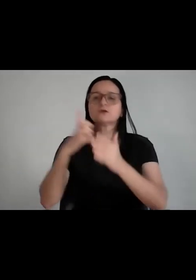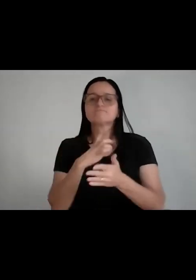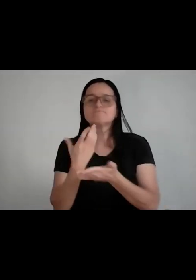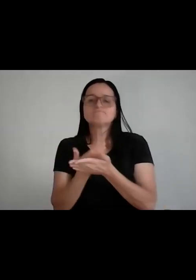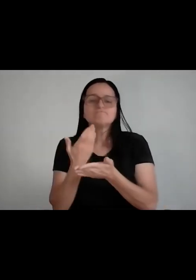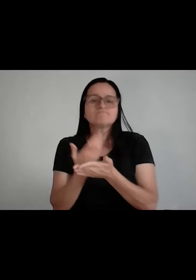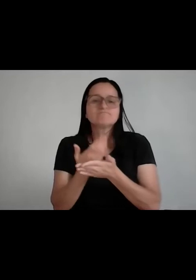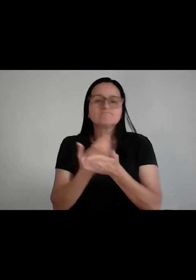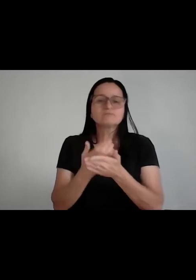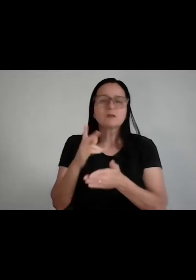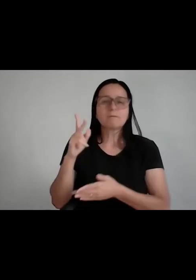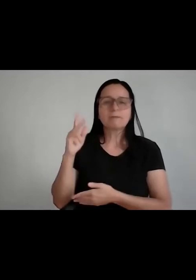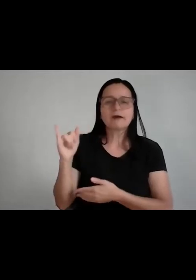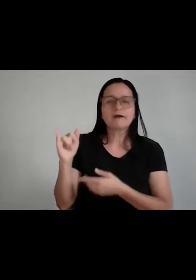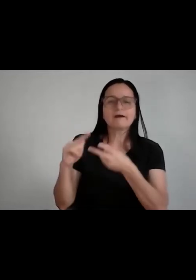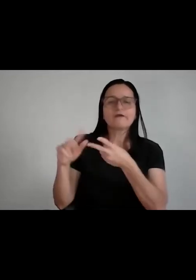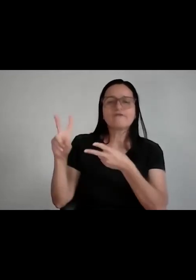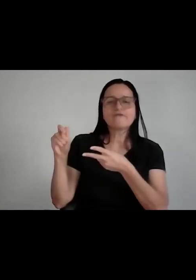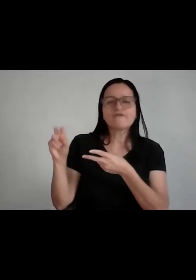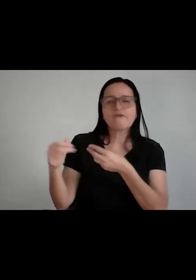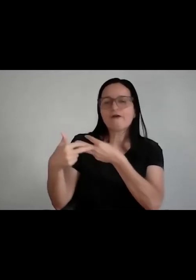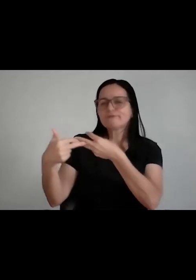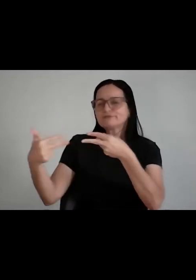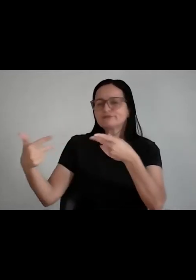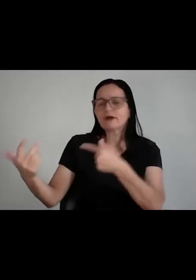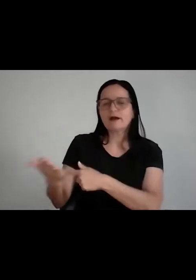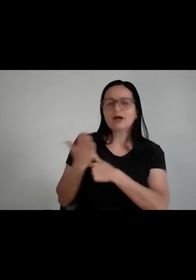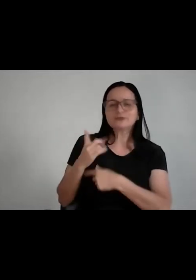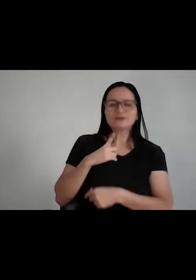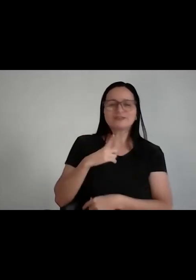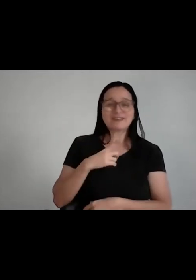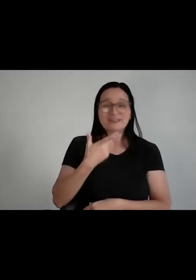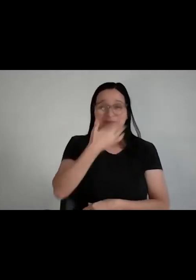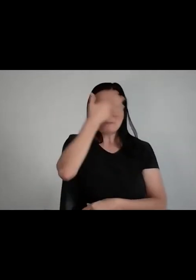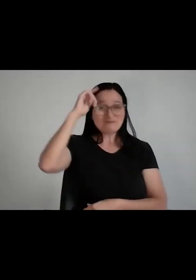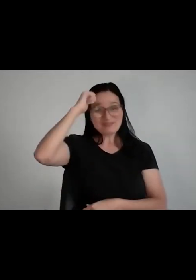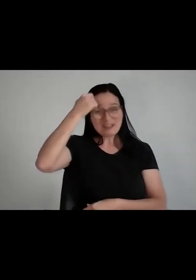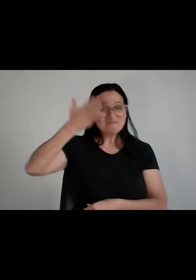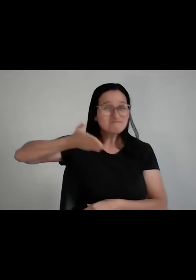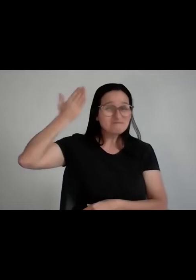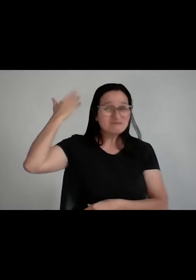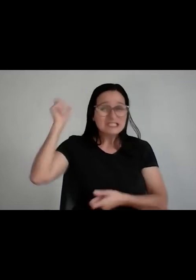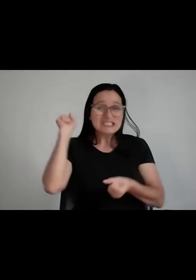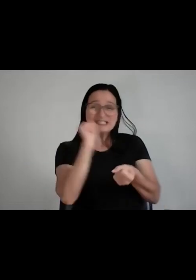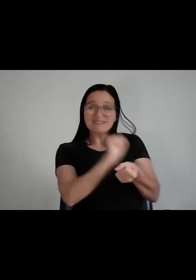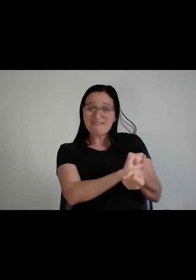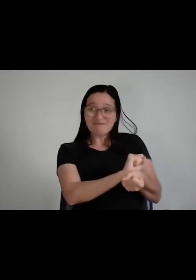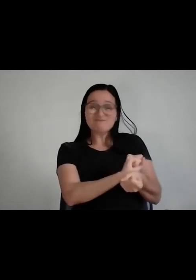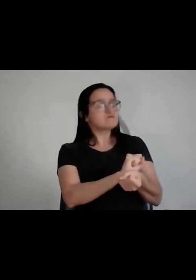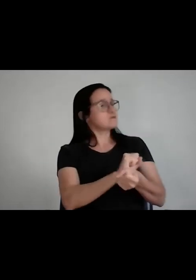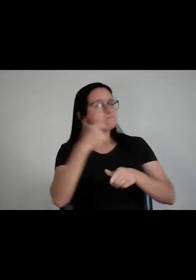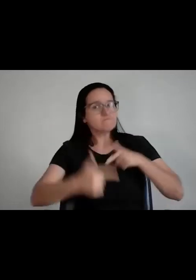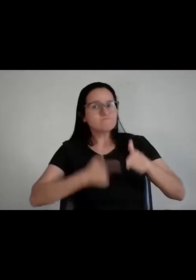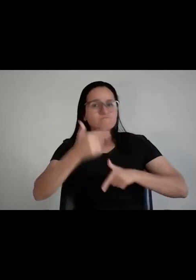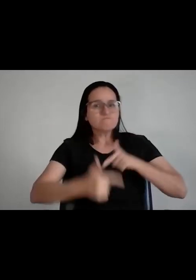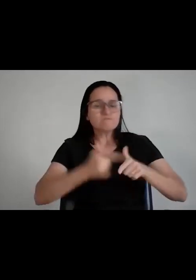seus bisavós. Para os negros aí, teve gente lá na escravidão trabalhando para tentar melhorar a condição da família. E você